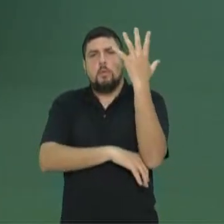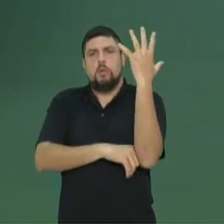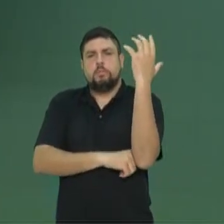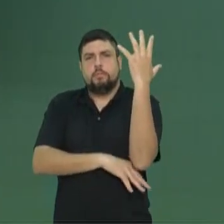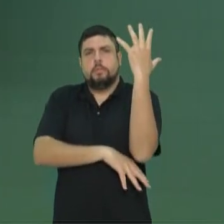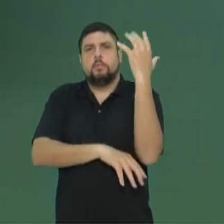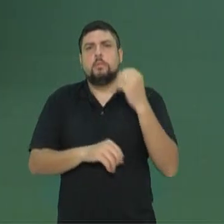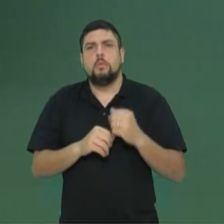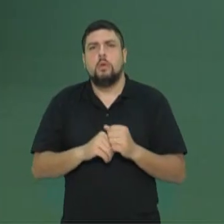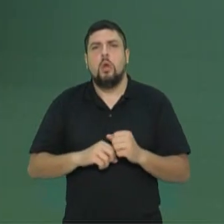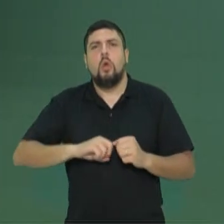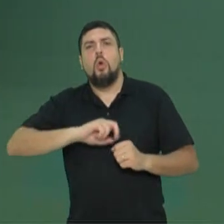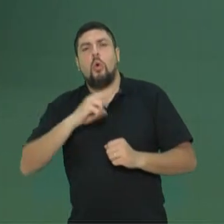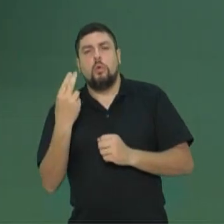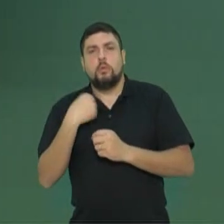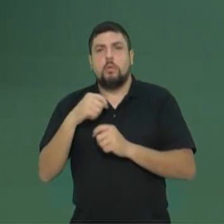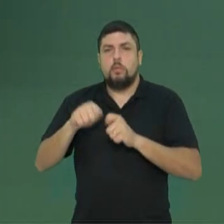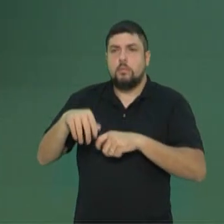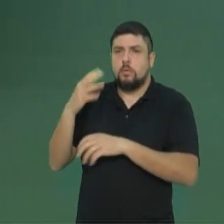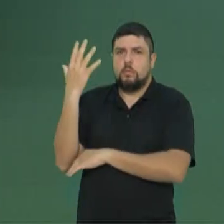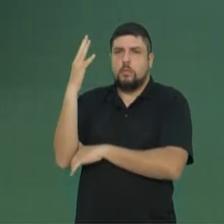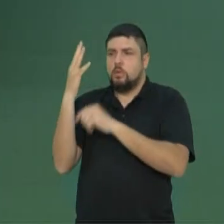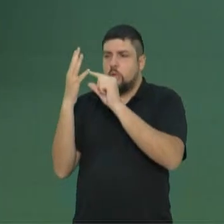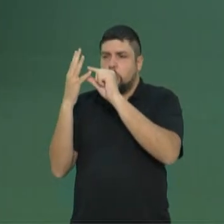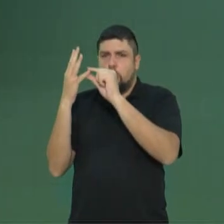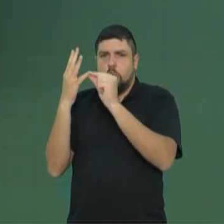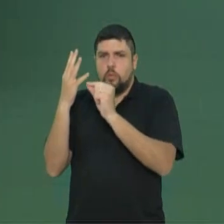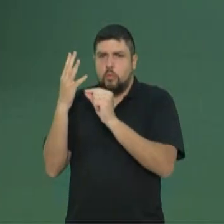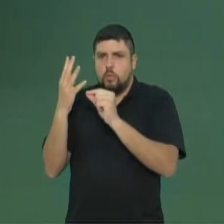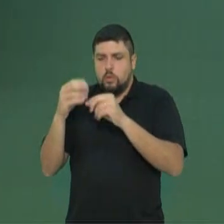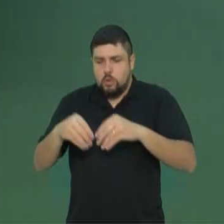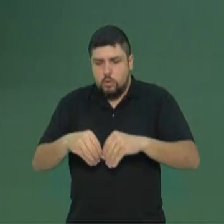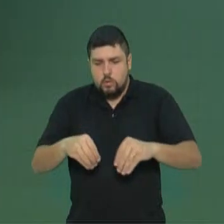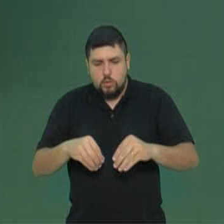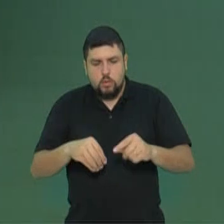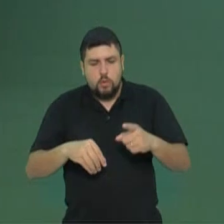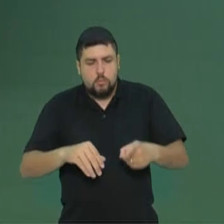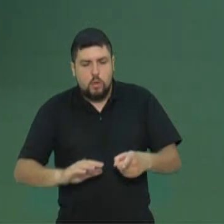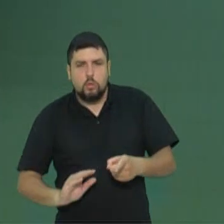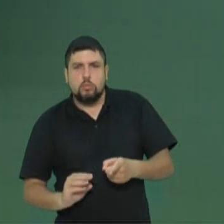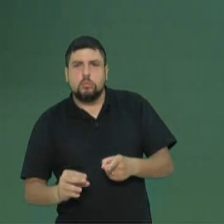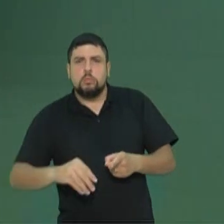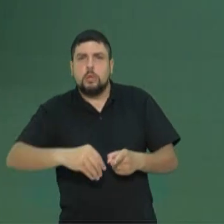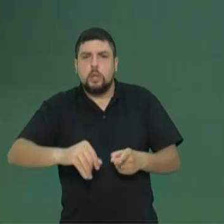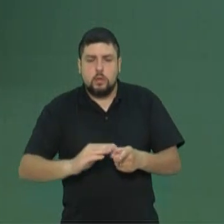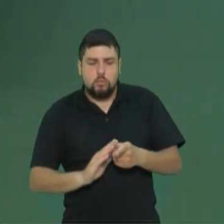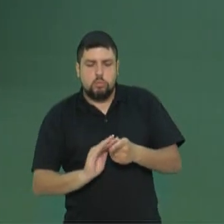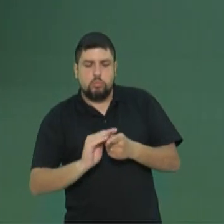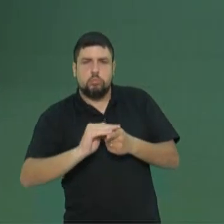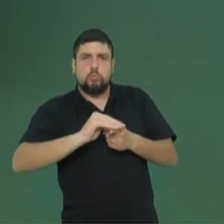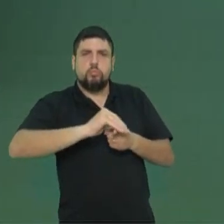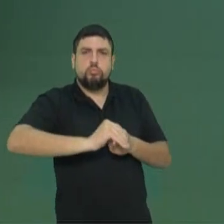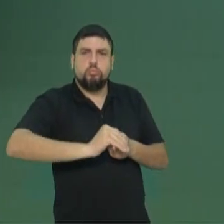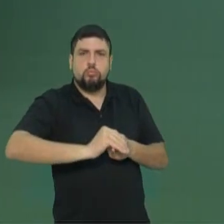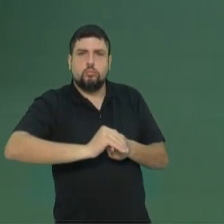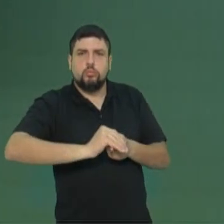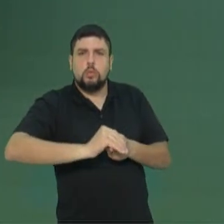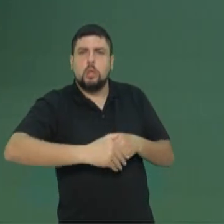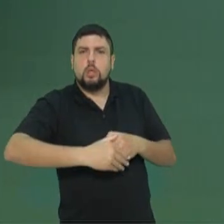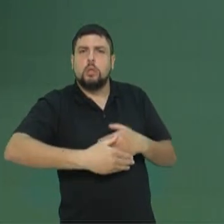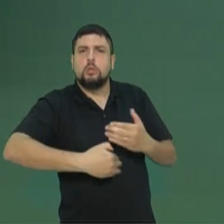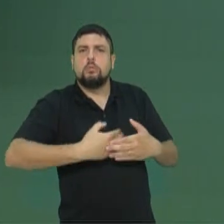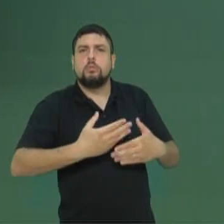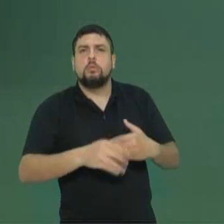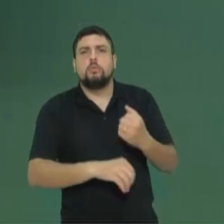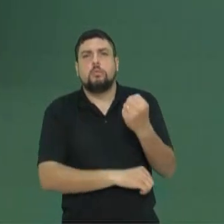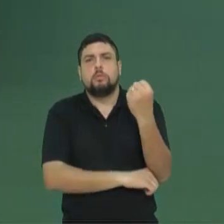envolver um ramo da árvore, da planta. Há o porquia, onde com esse solo, aquela parte de terra envolvendo, vai causar a produção